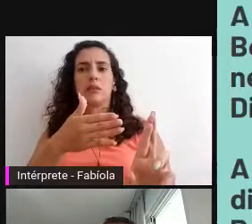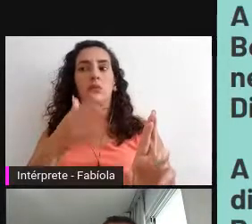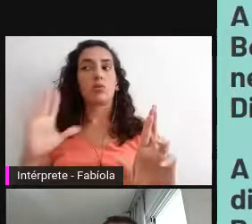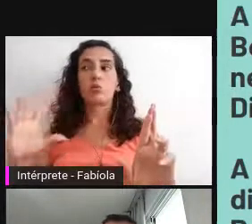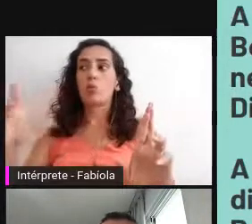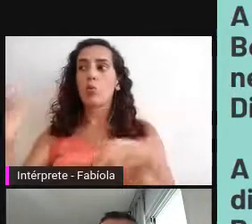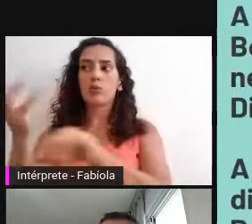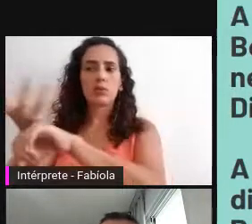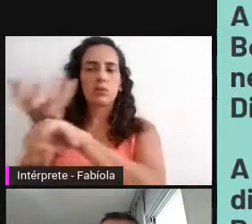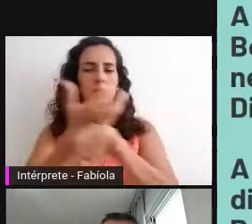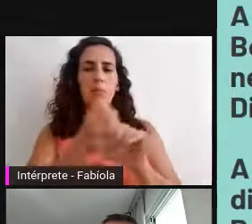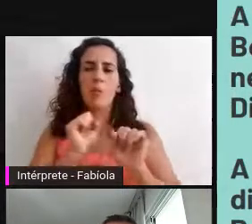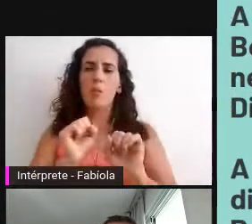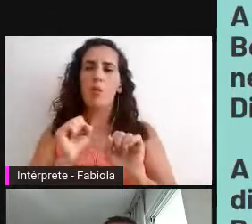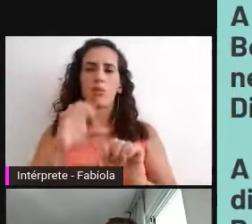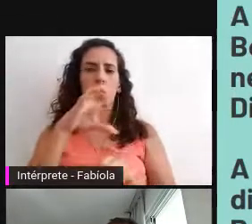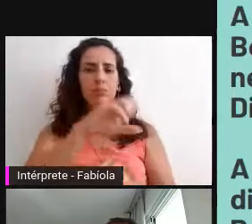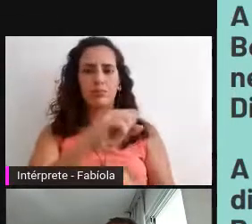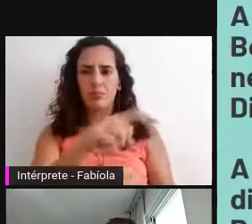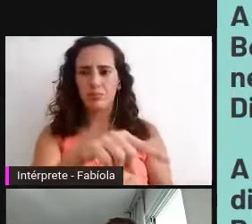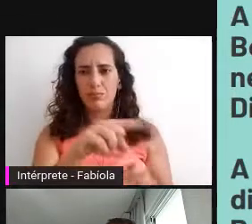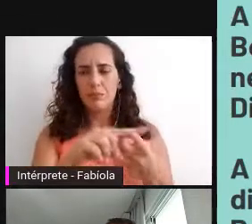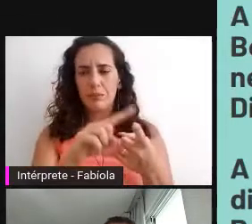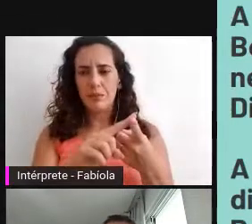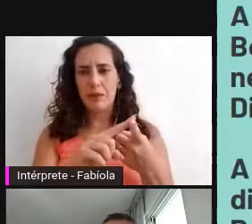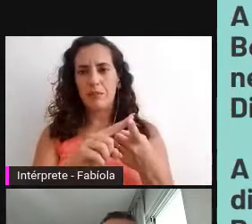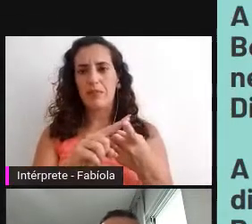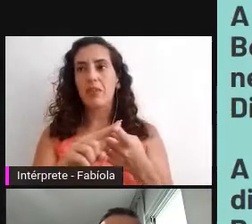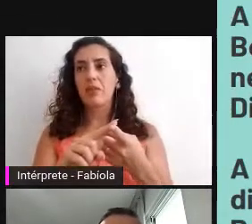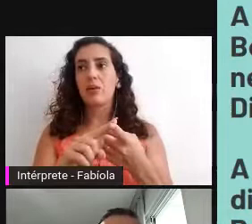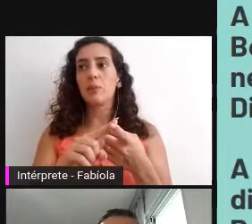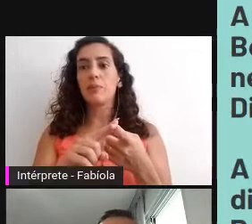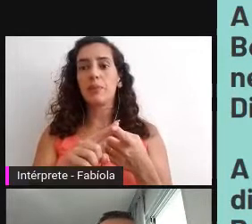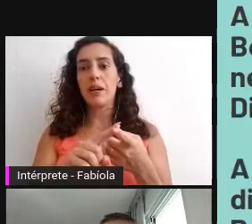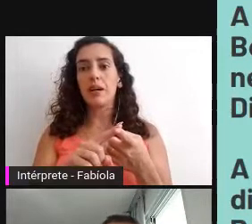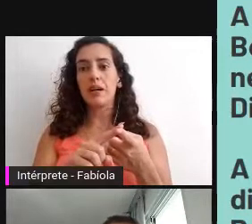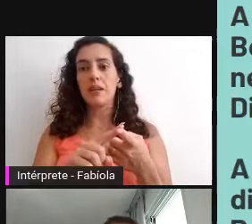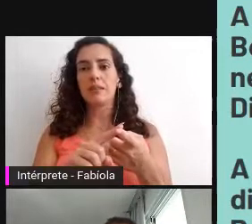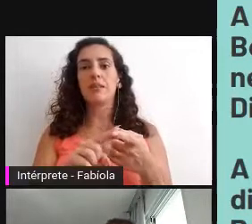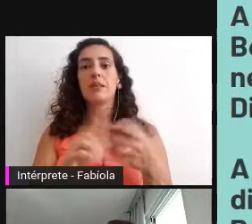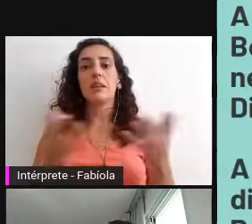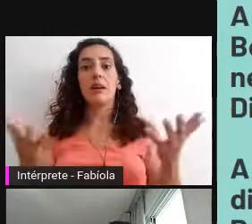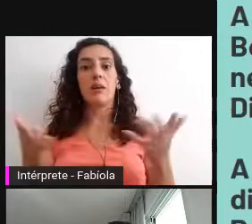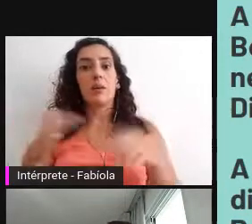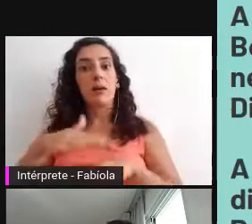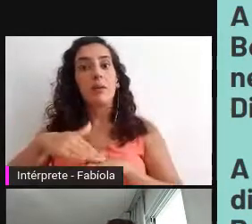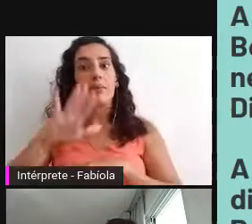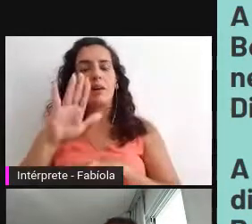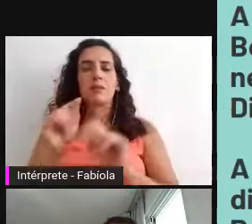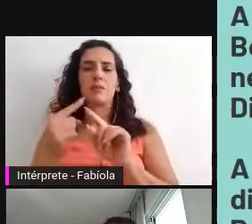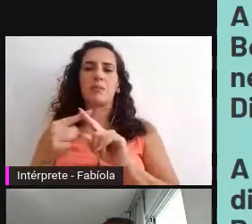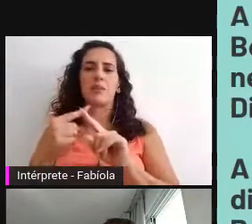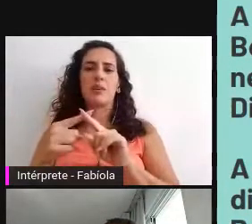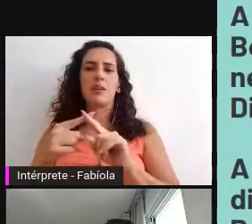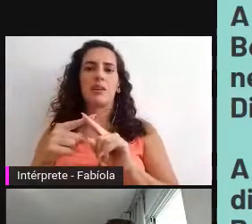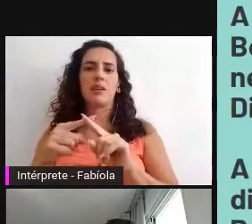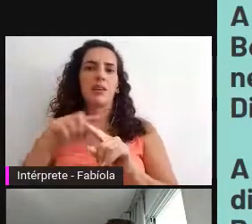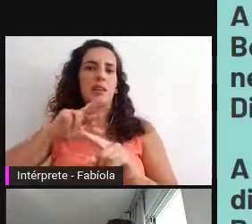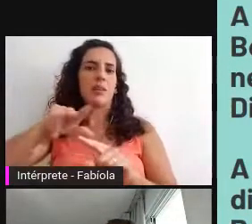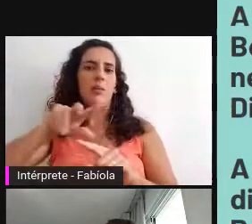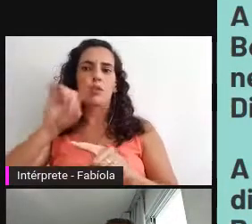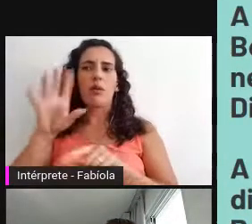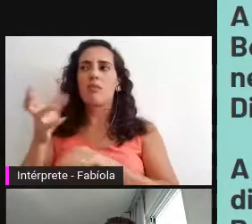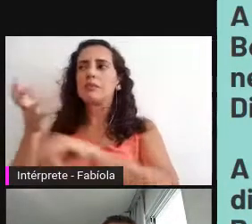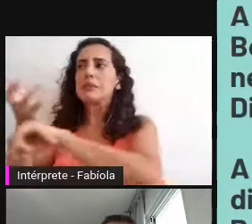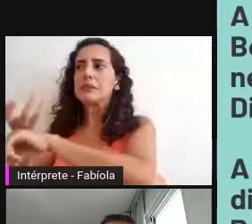Agora, mais ainda, além de interdisciplinar, ele é transdisciplinar a partir do momento que cada uma destas áreas